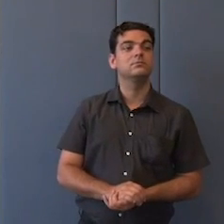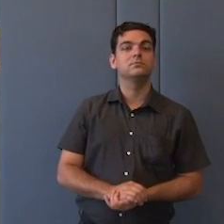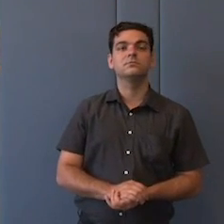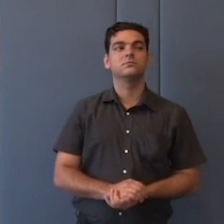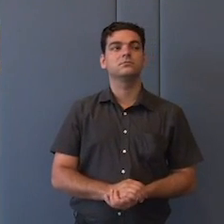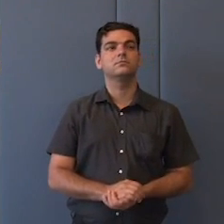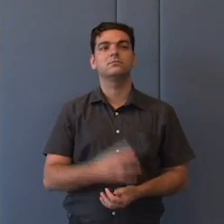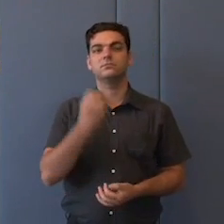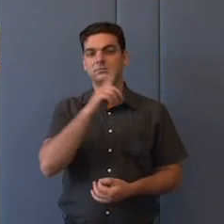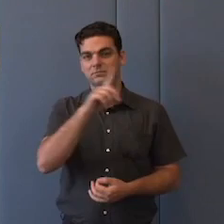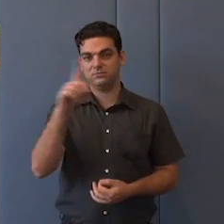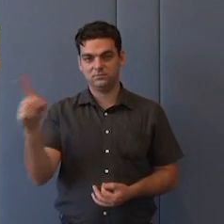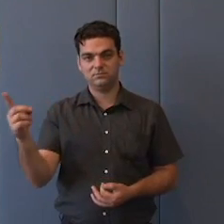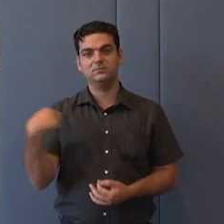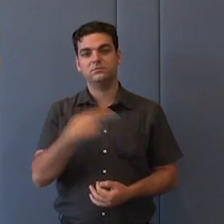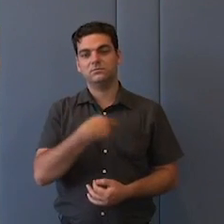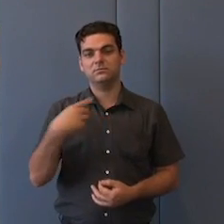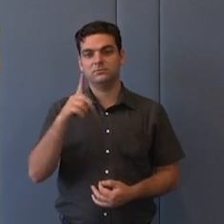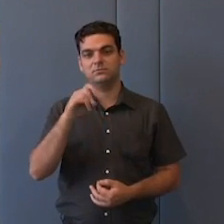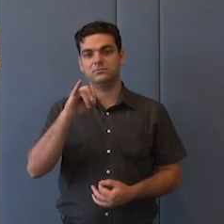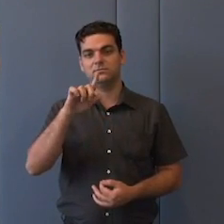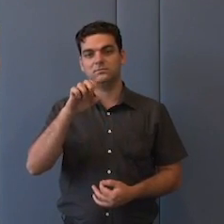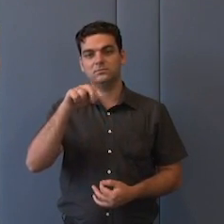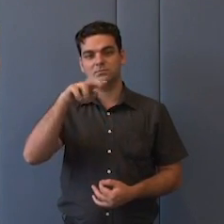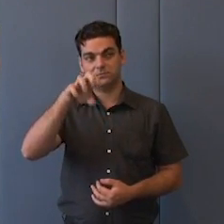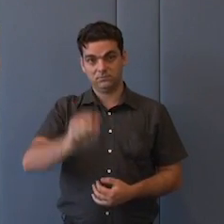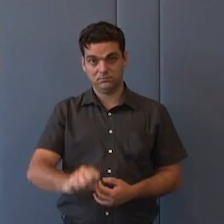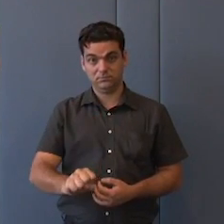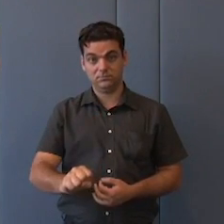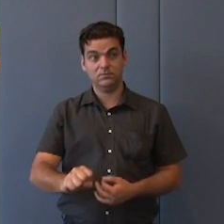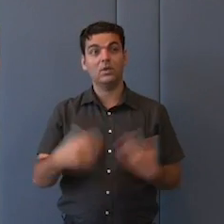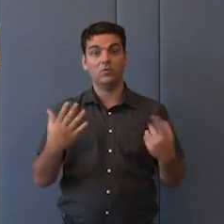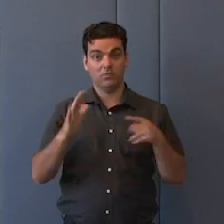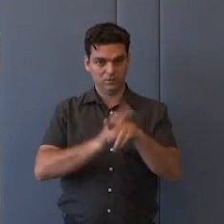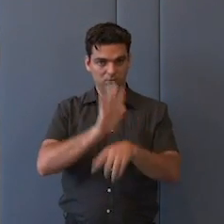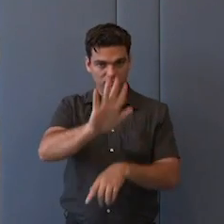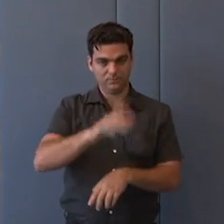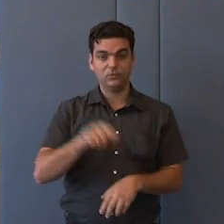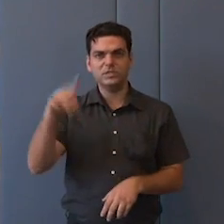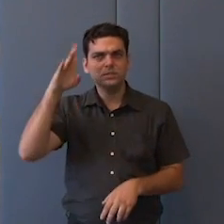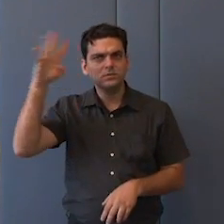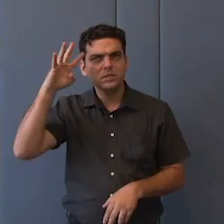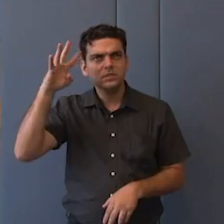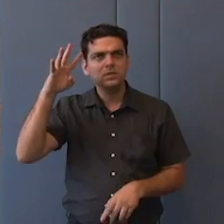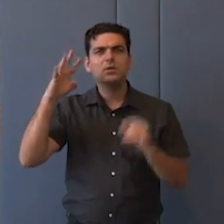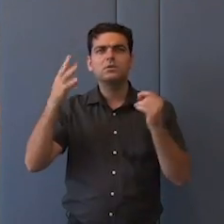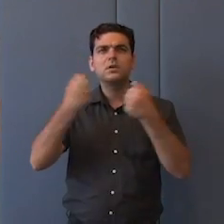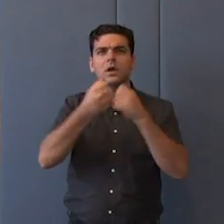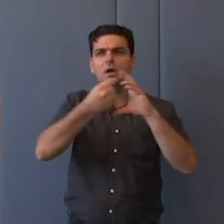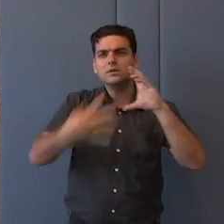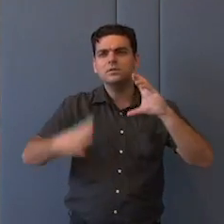Bom dia, ministro. meu nome é Diógenes, da Turma 2019. Minha pergunta é, na sua visão, quais seriam as características